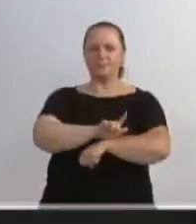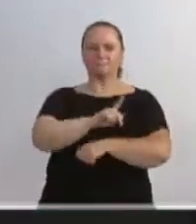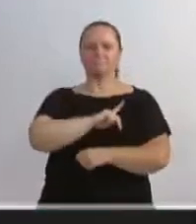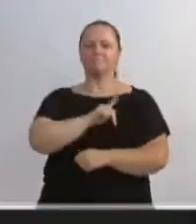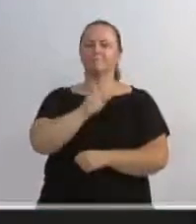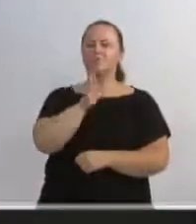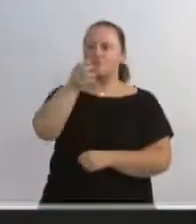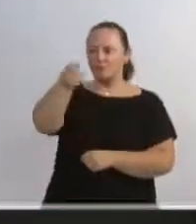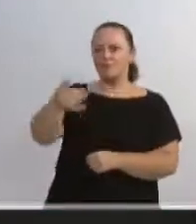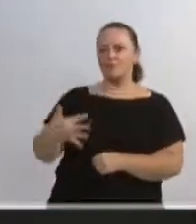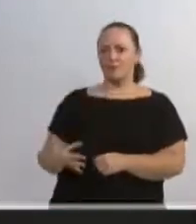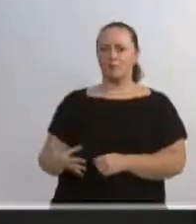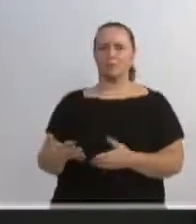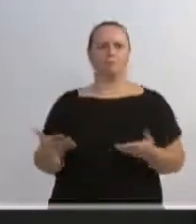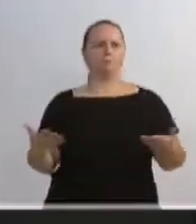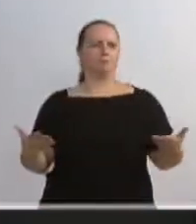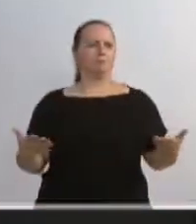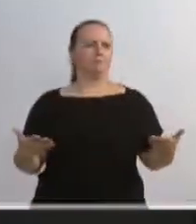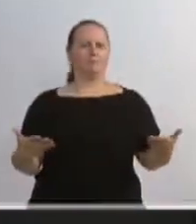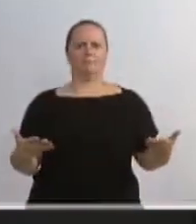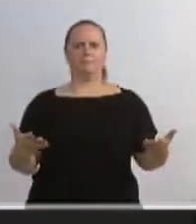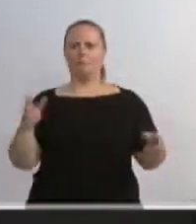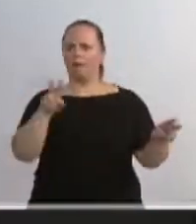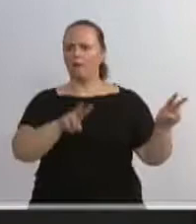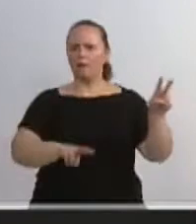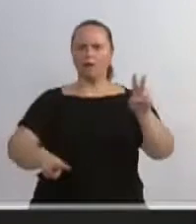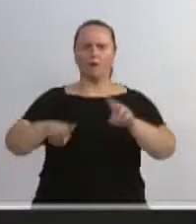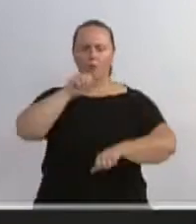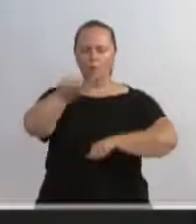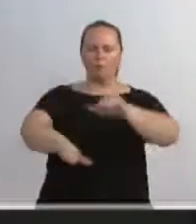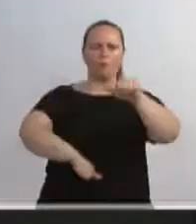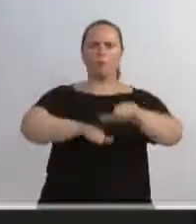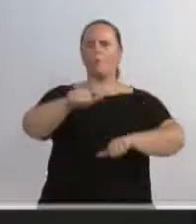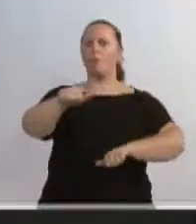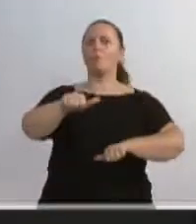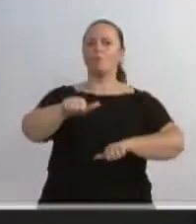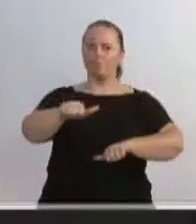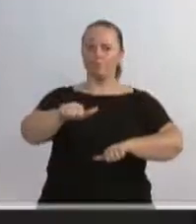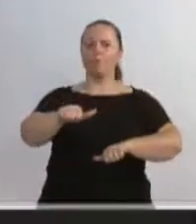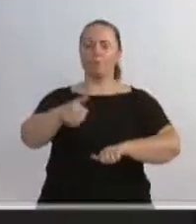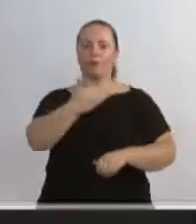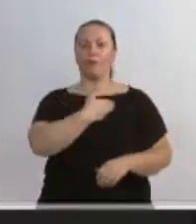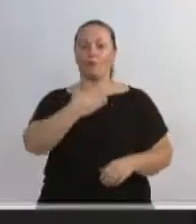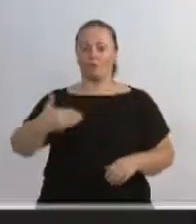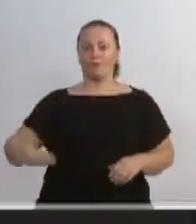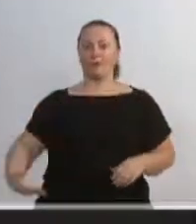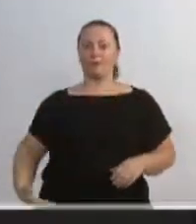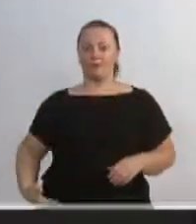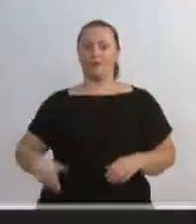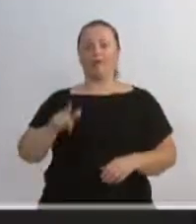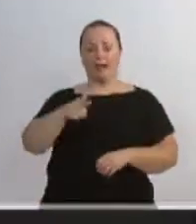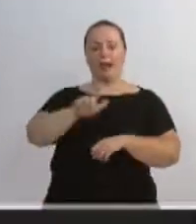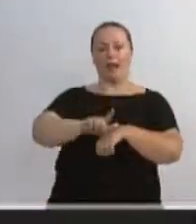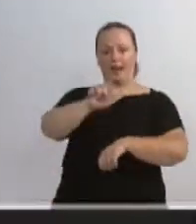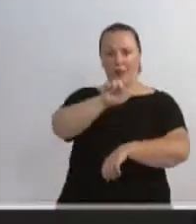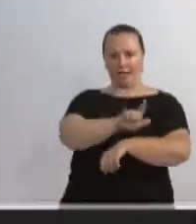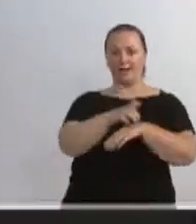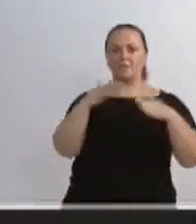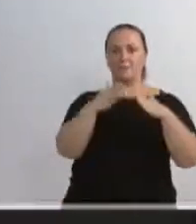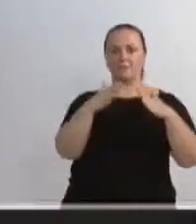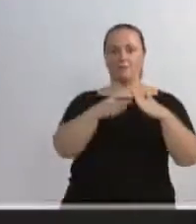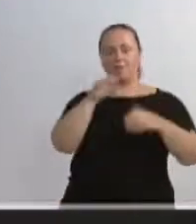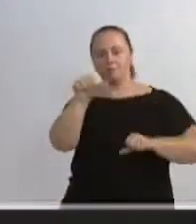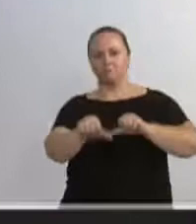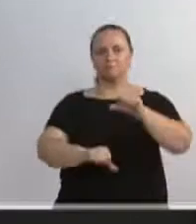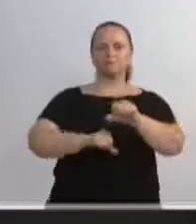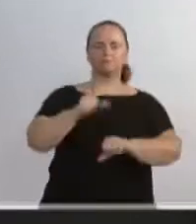já falou, e é visível a mudança da cidade enquanto um governador virou, um lagiano, virou